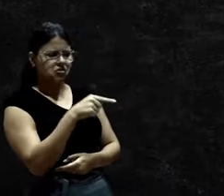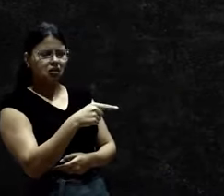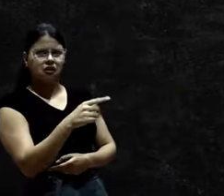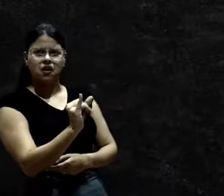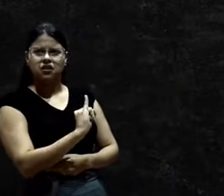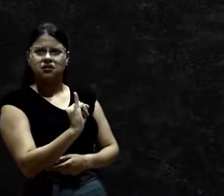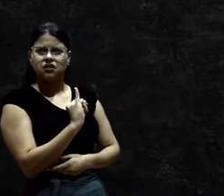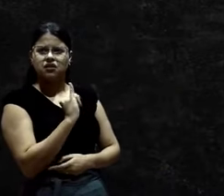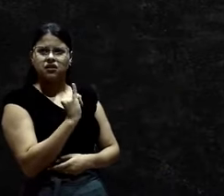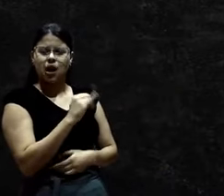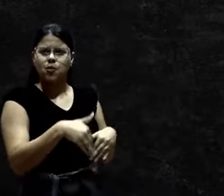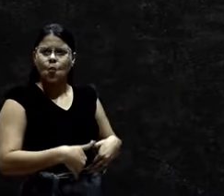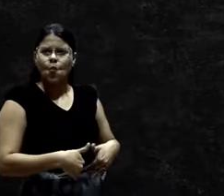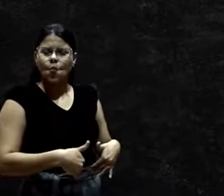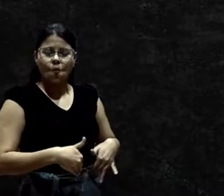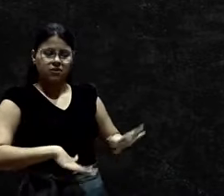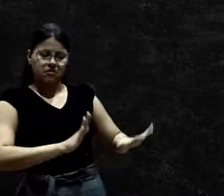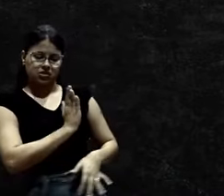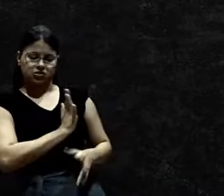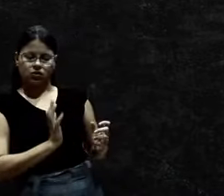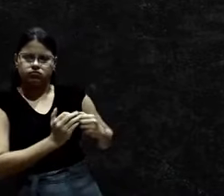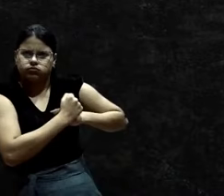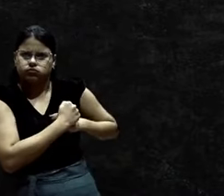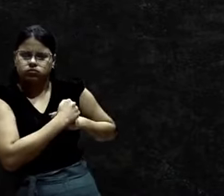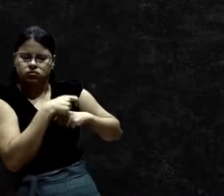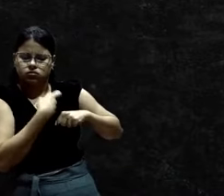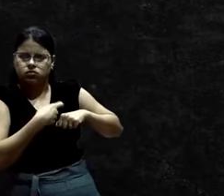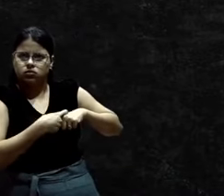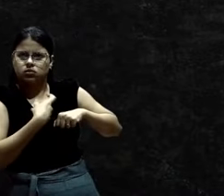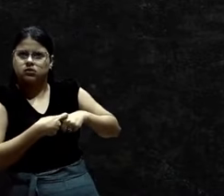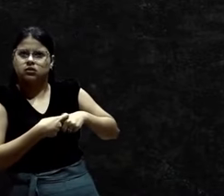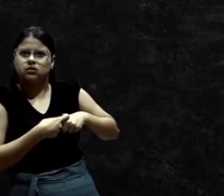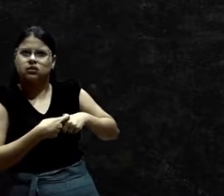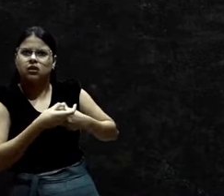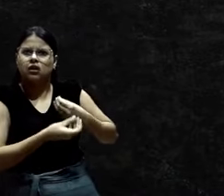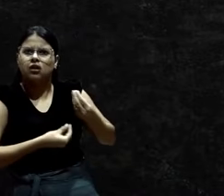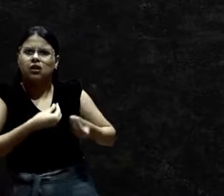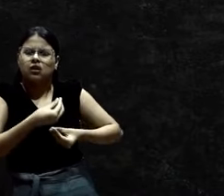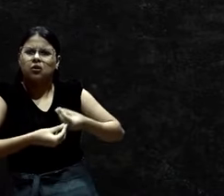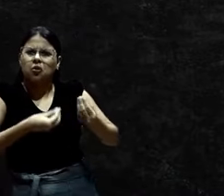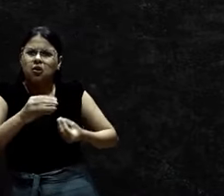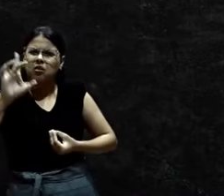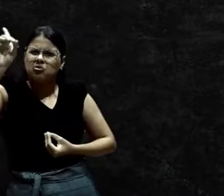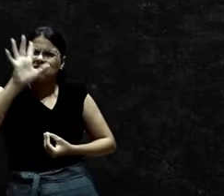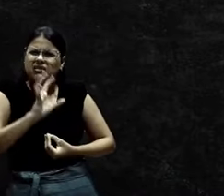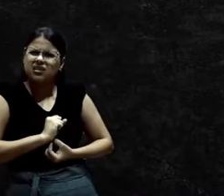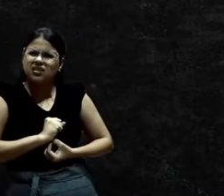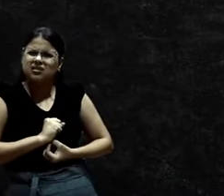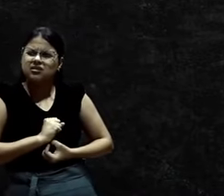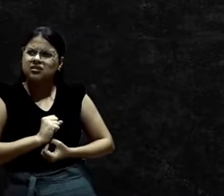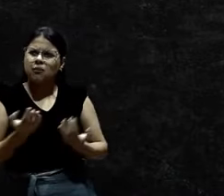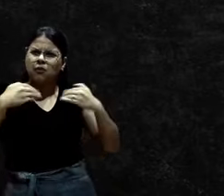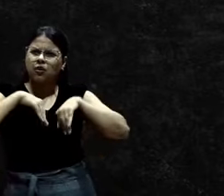Mas fecha o coração para essa pessoa. Como pode permanecer nele. O amor de Deus.